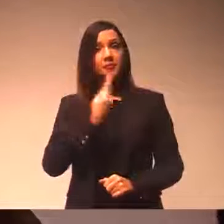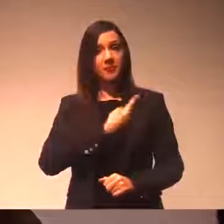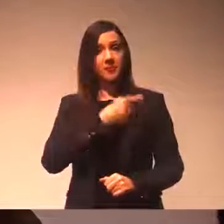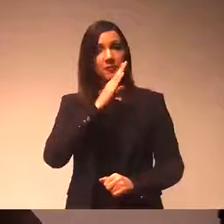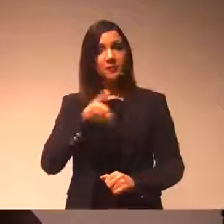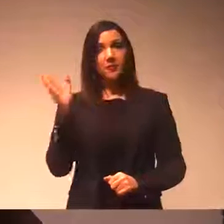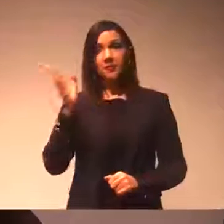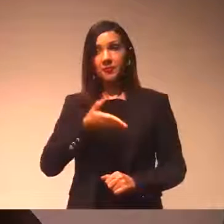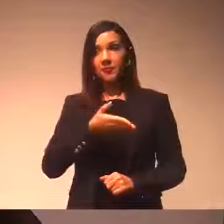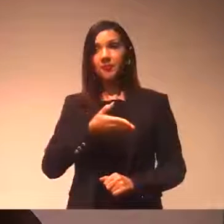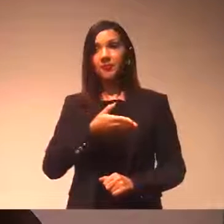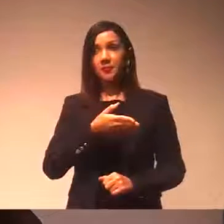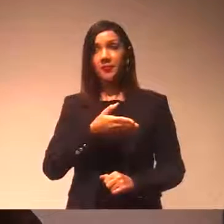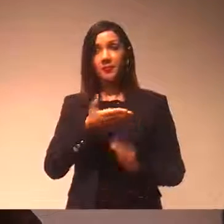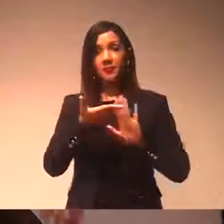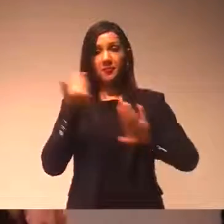veto.